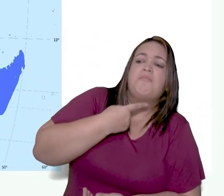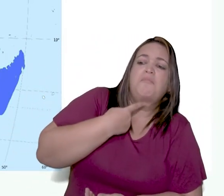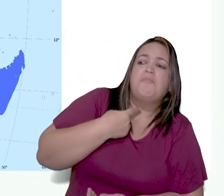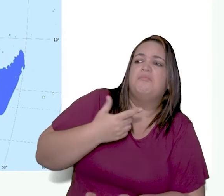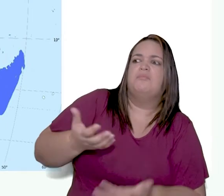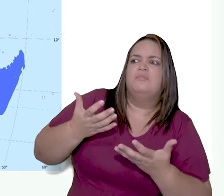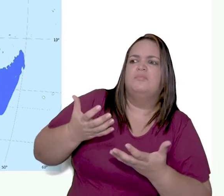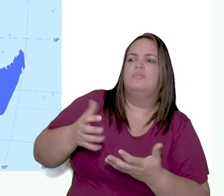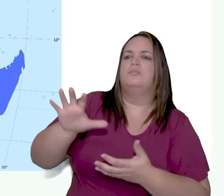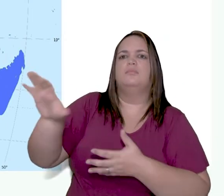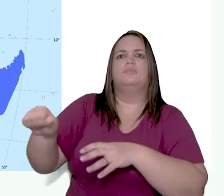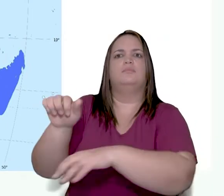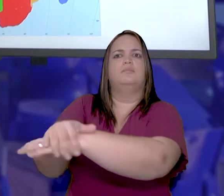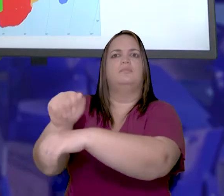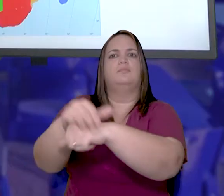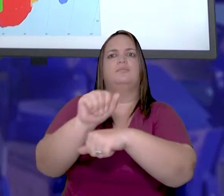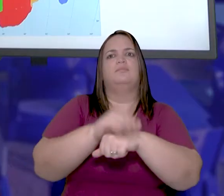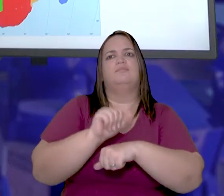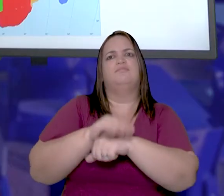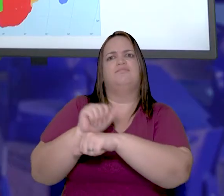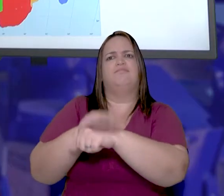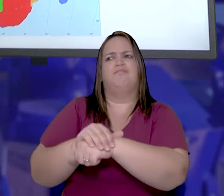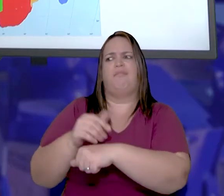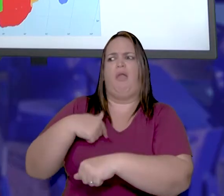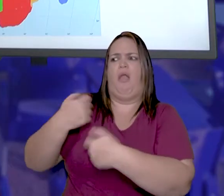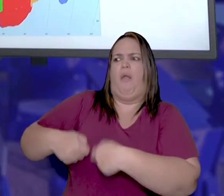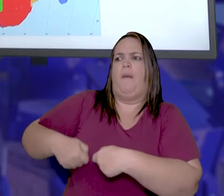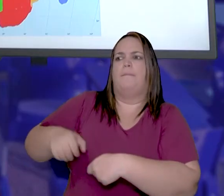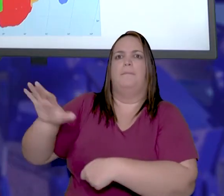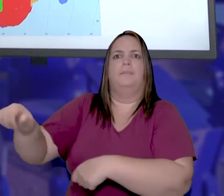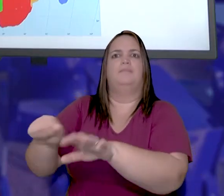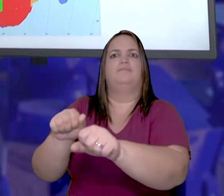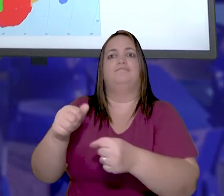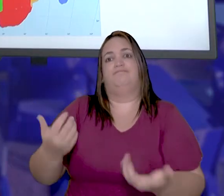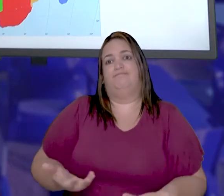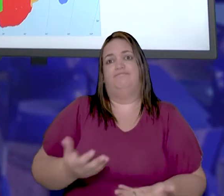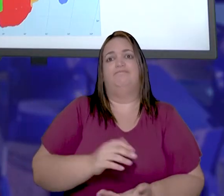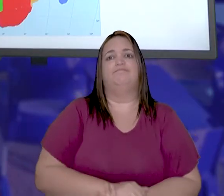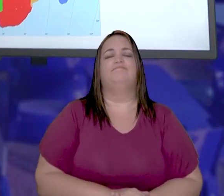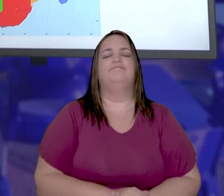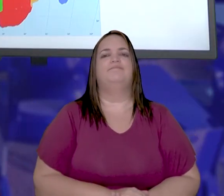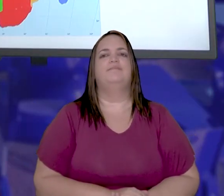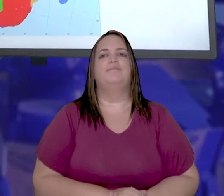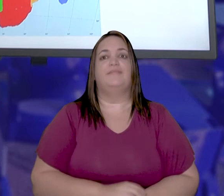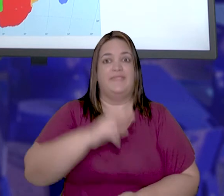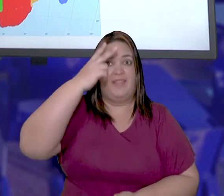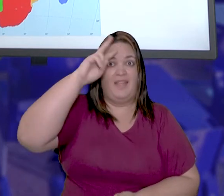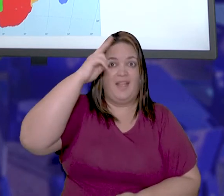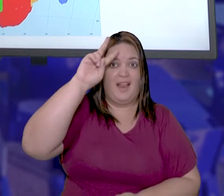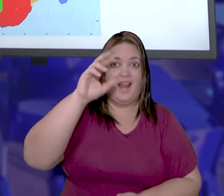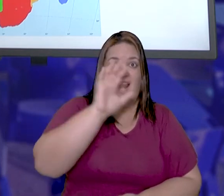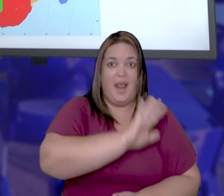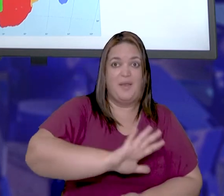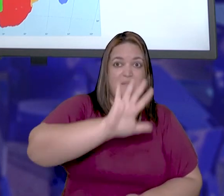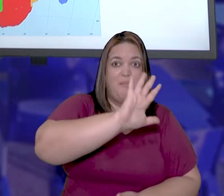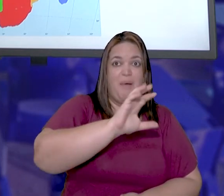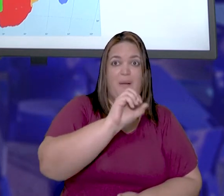cada um pegou a parte que mais tivesse interesse ou atendesse às suas